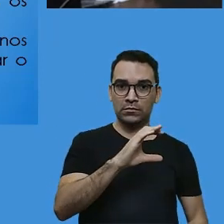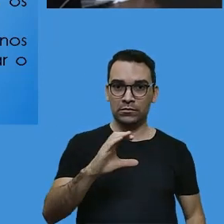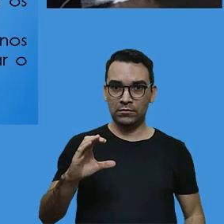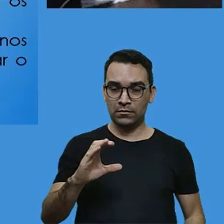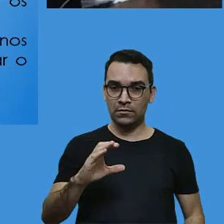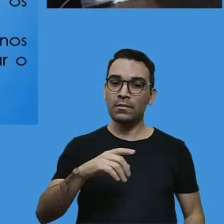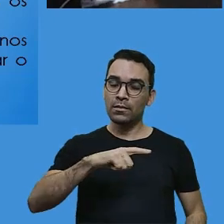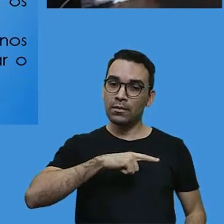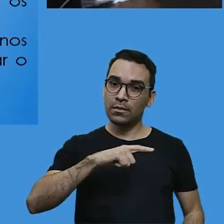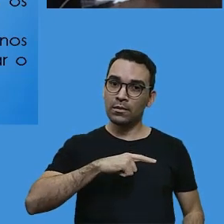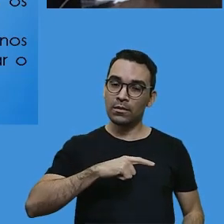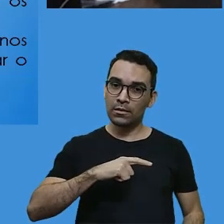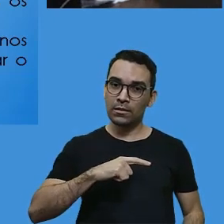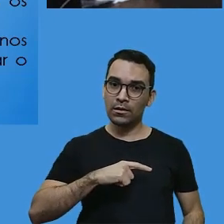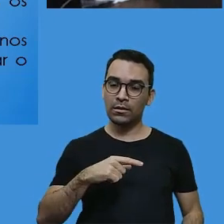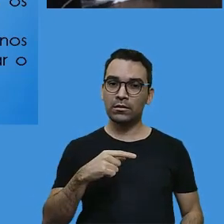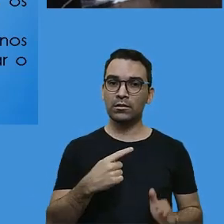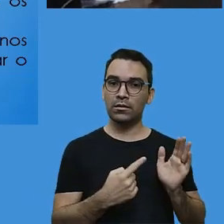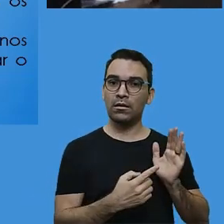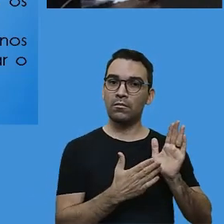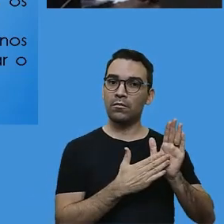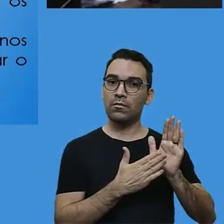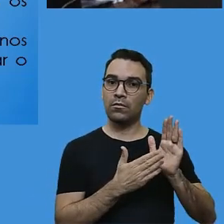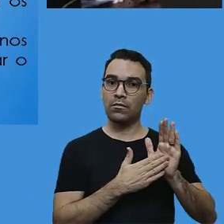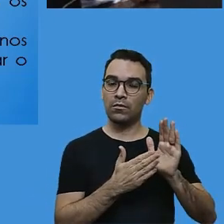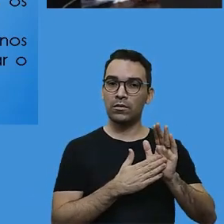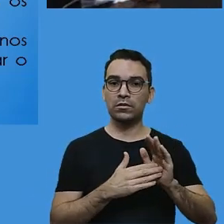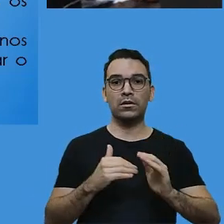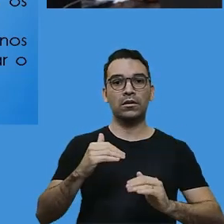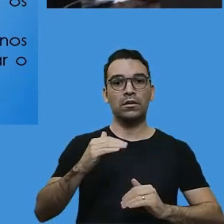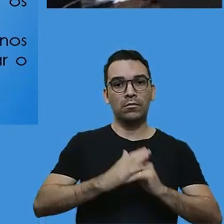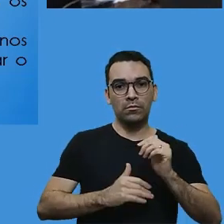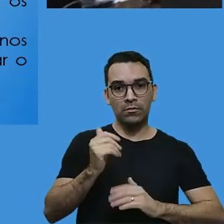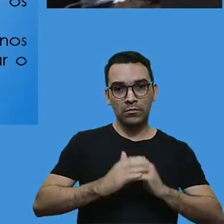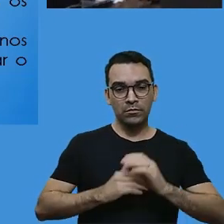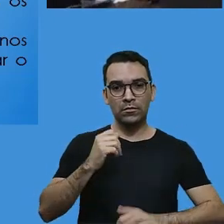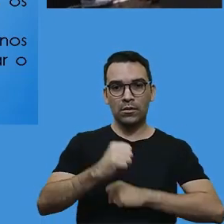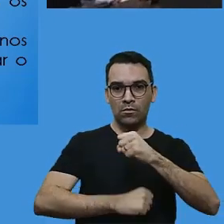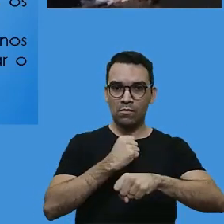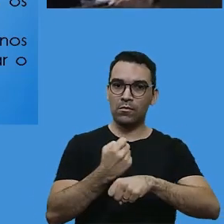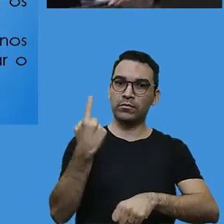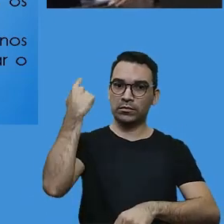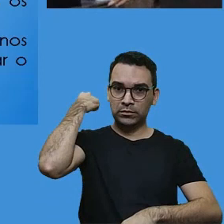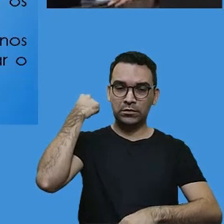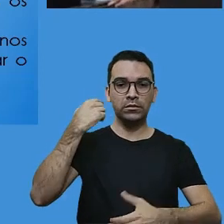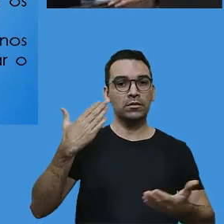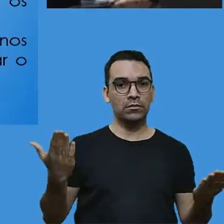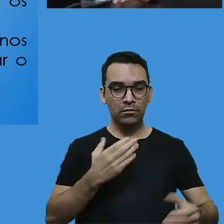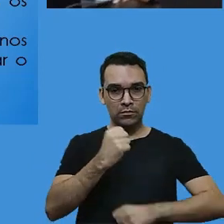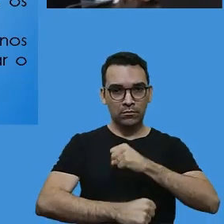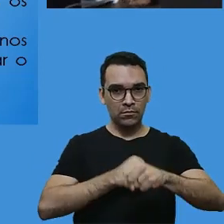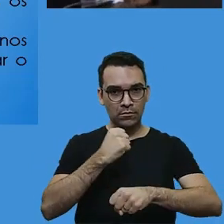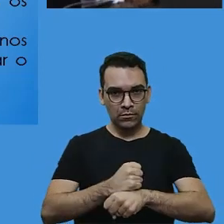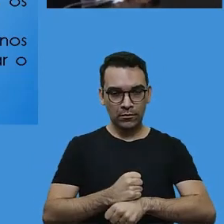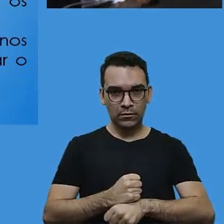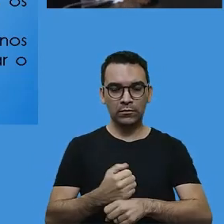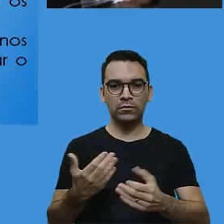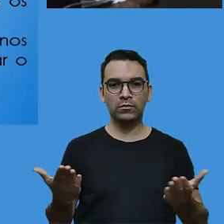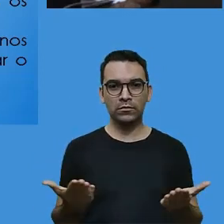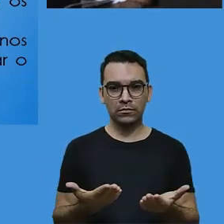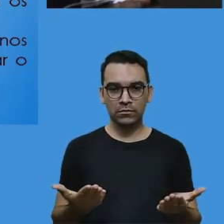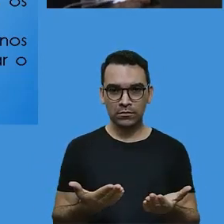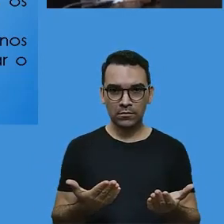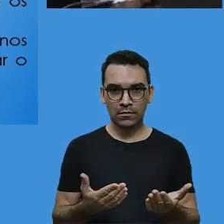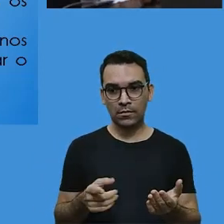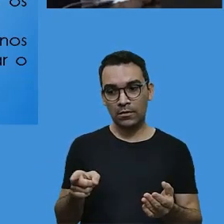contemplando as habilidades do próprio ano e também dos anos anteriores, mas que são pré-requisitos básicos para que o